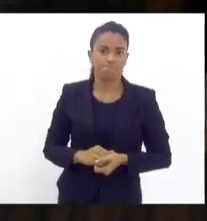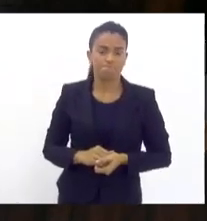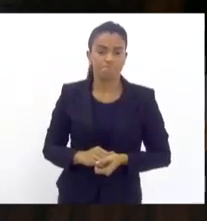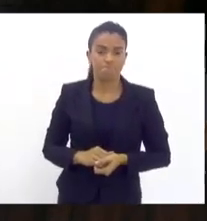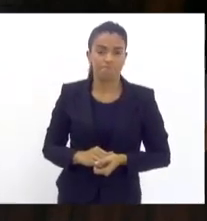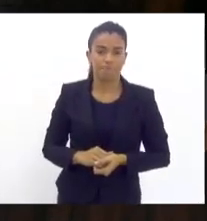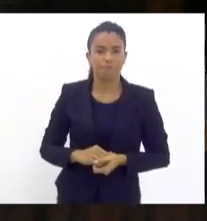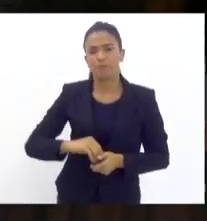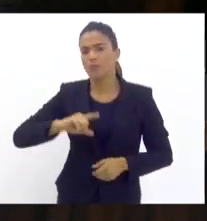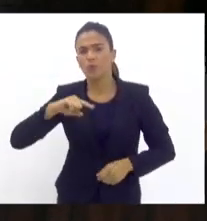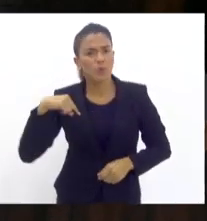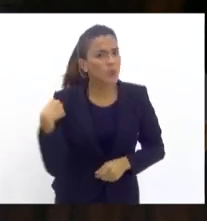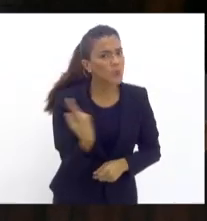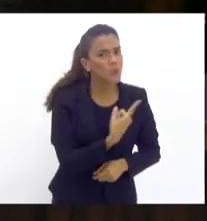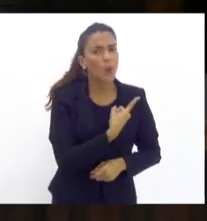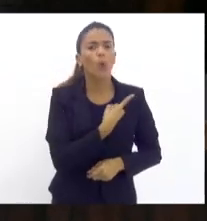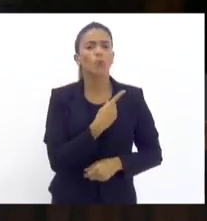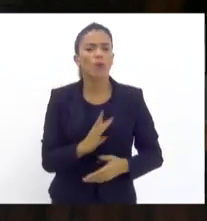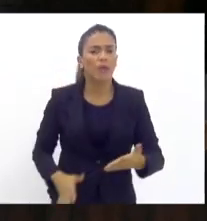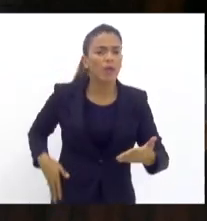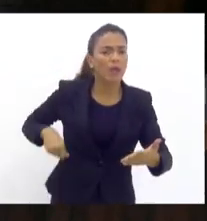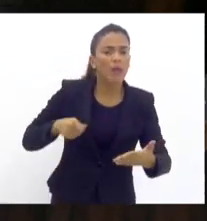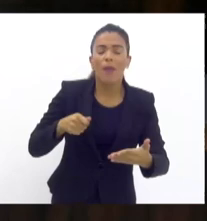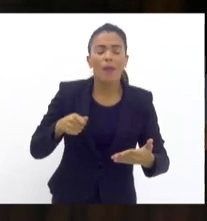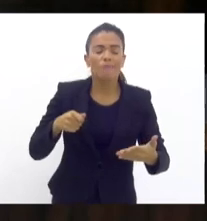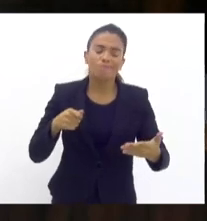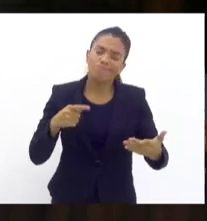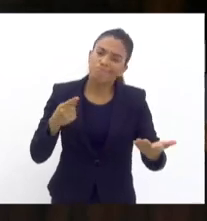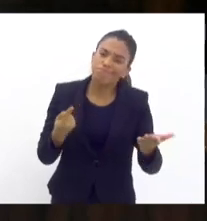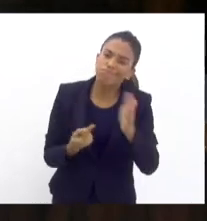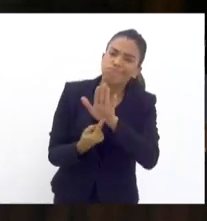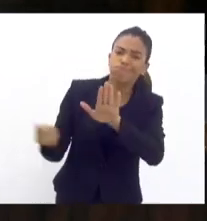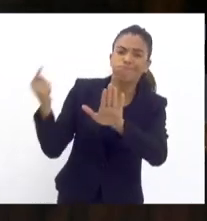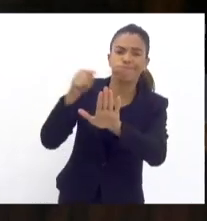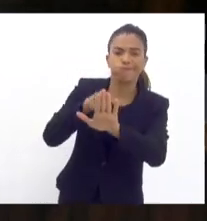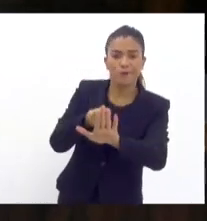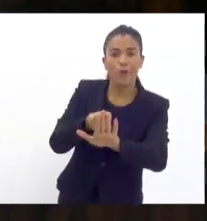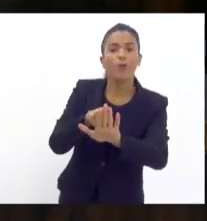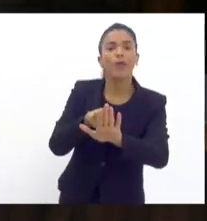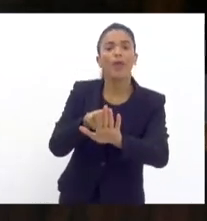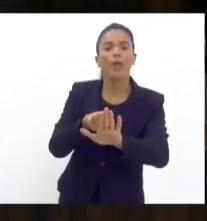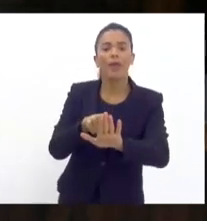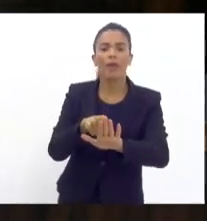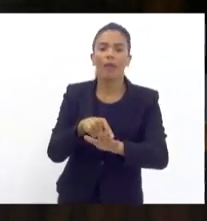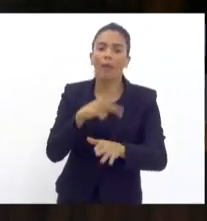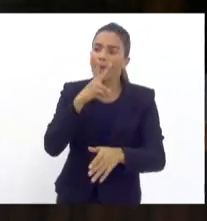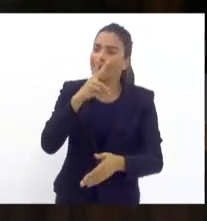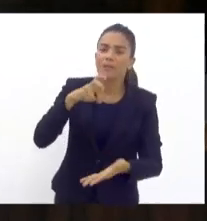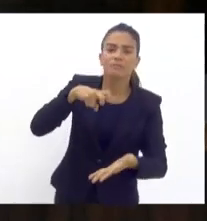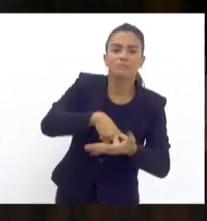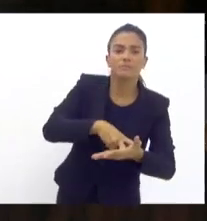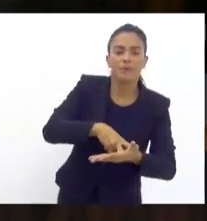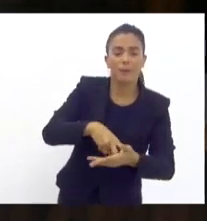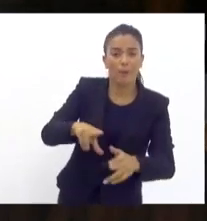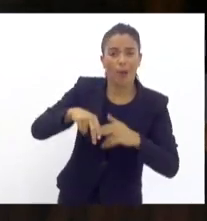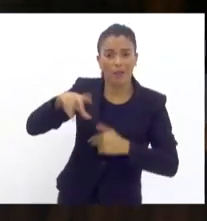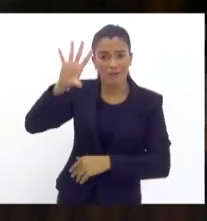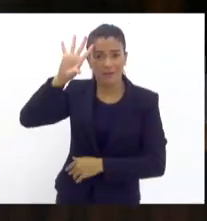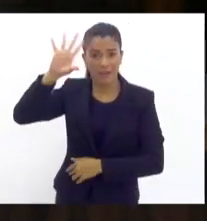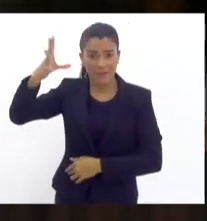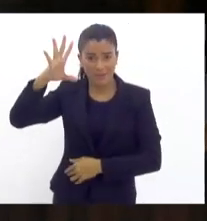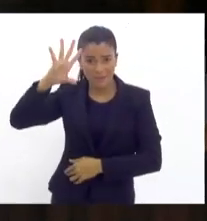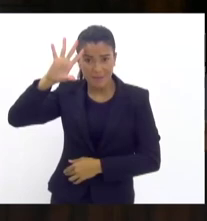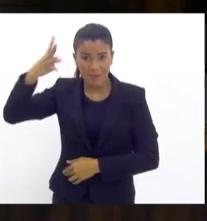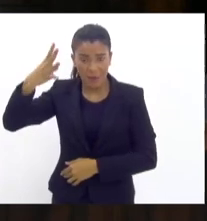todos estamos pagando neste exato momento por decisões absurdas que foram